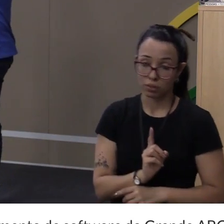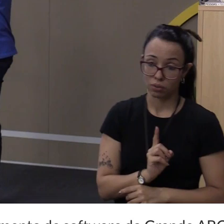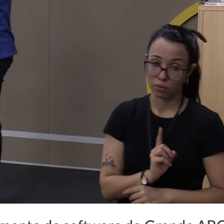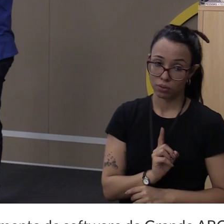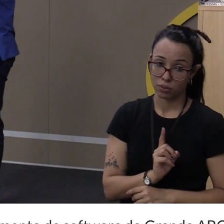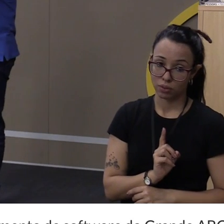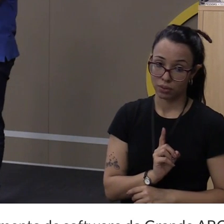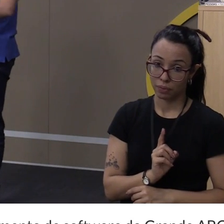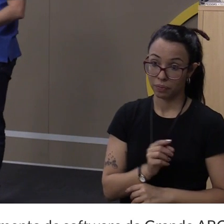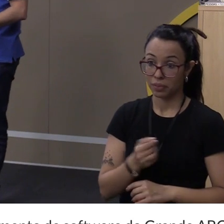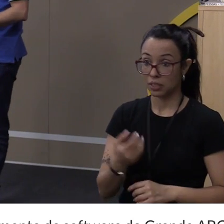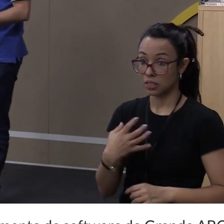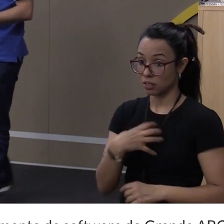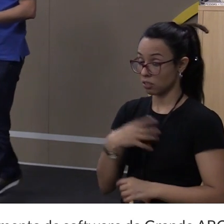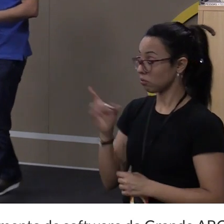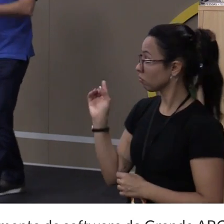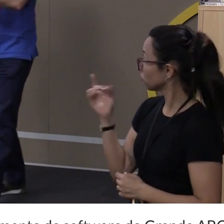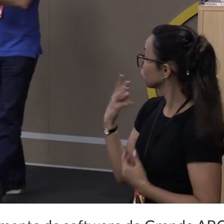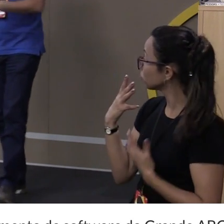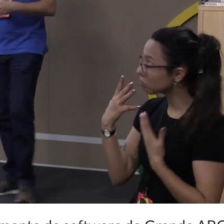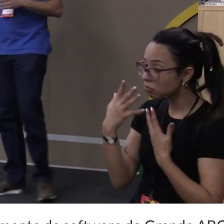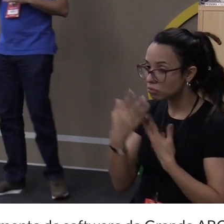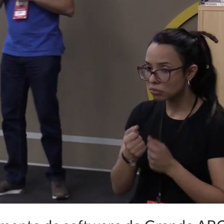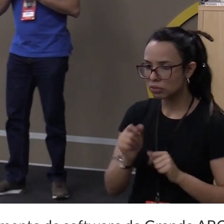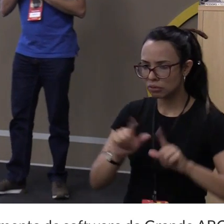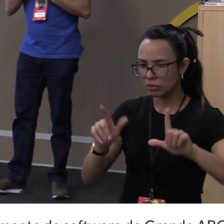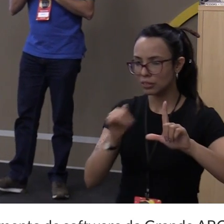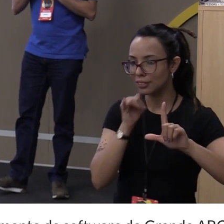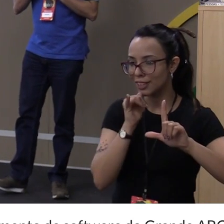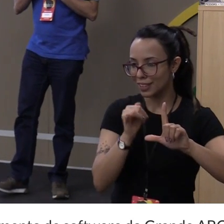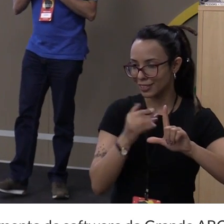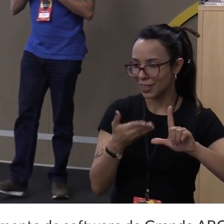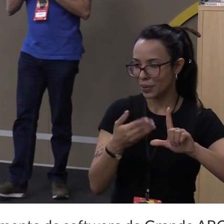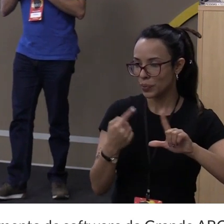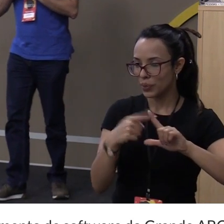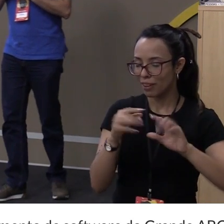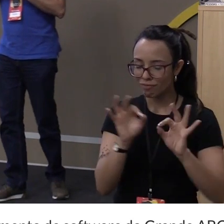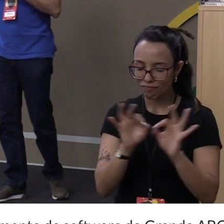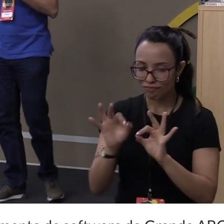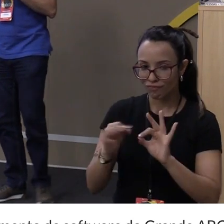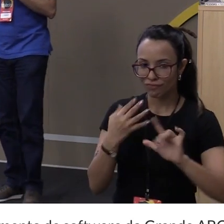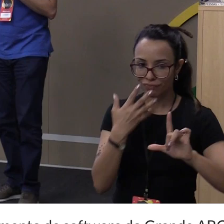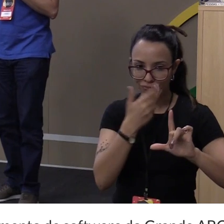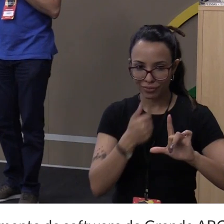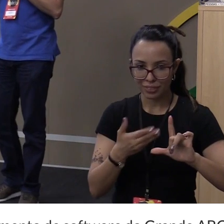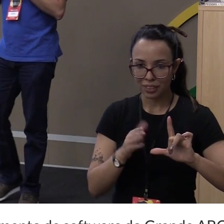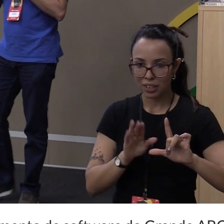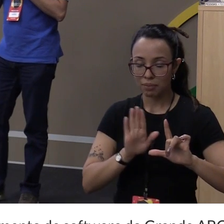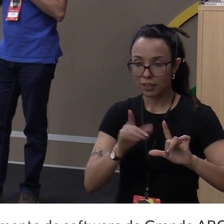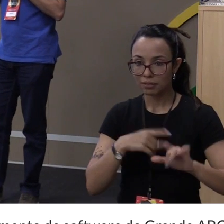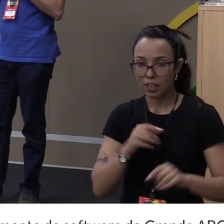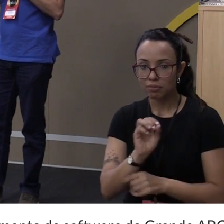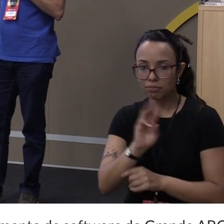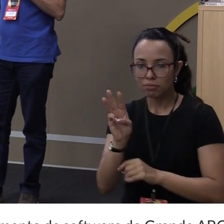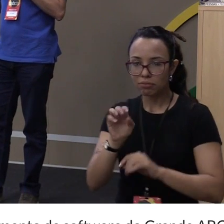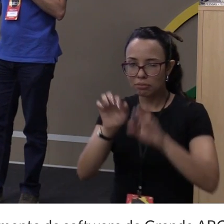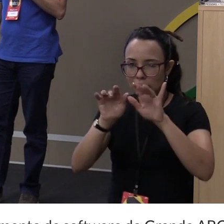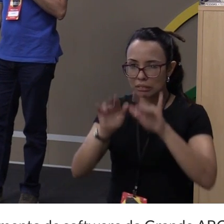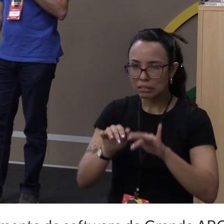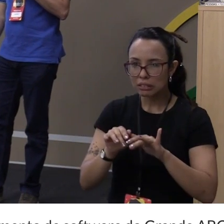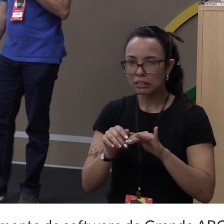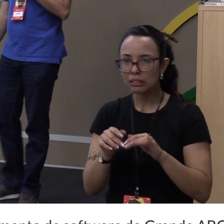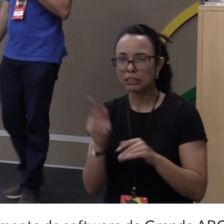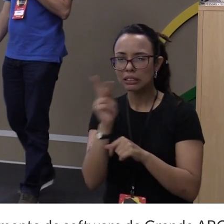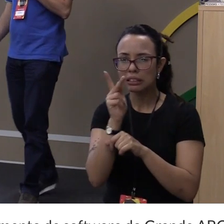Nesse caso, está bonitinho. Por isso que eu até estou usando como exemplo. Porque está bonitinho. Mas, vai ter umas páginas que você vai ter que ficar